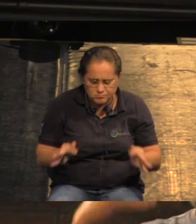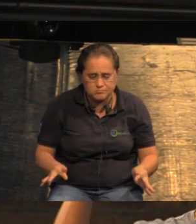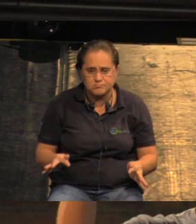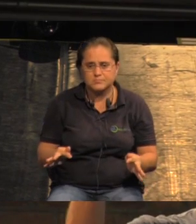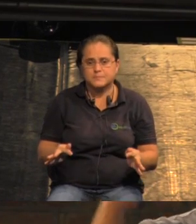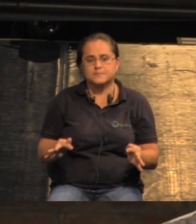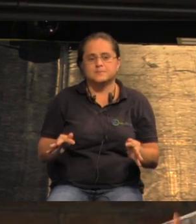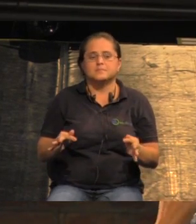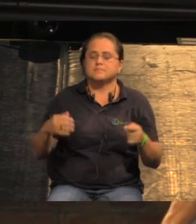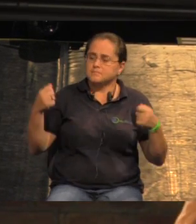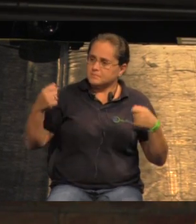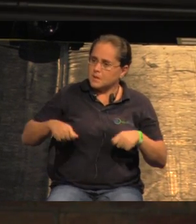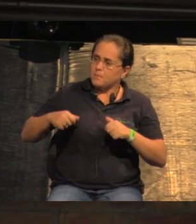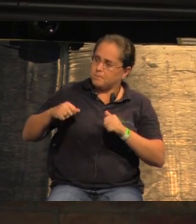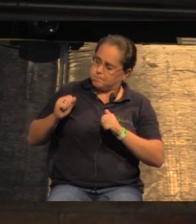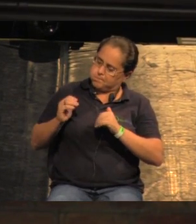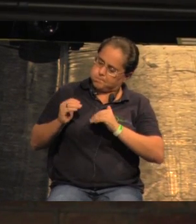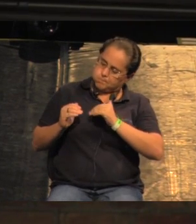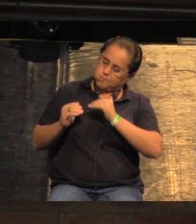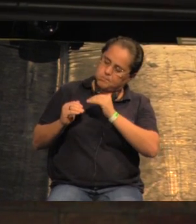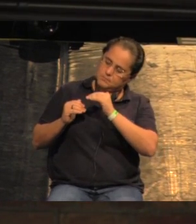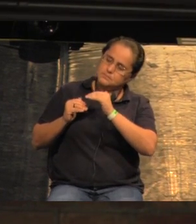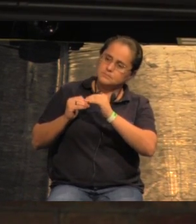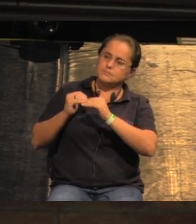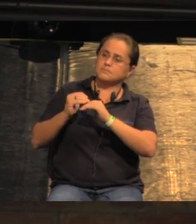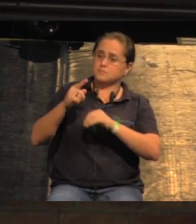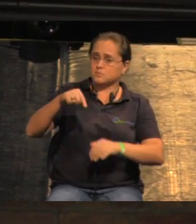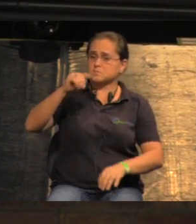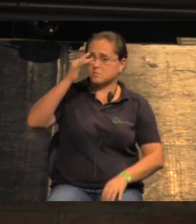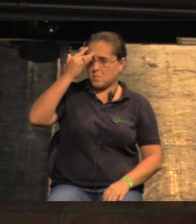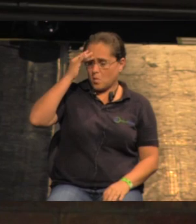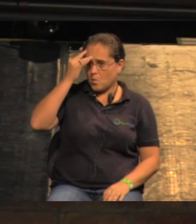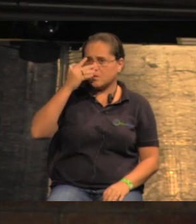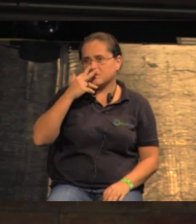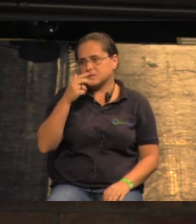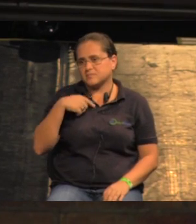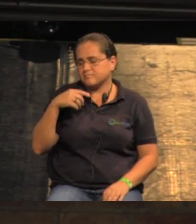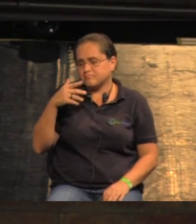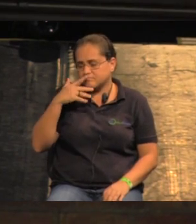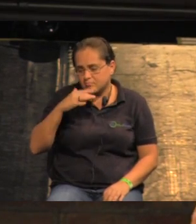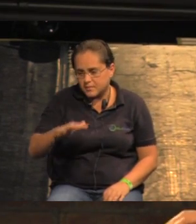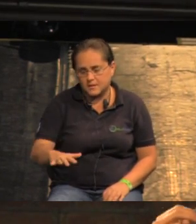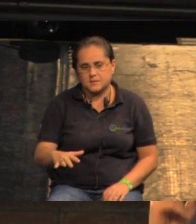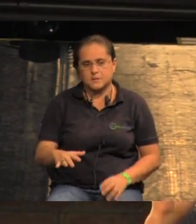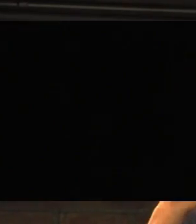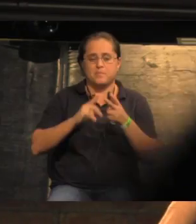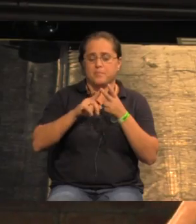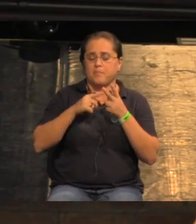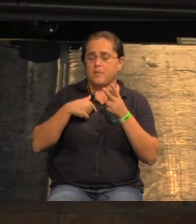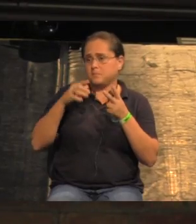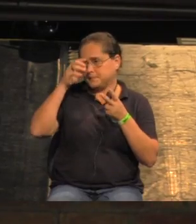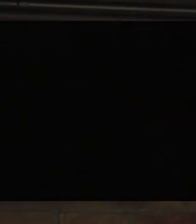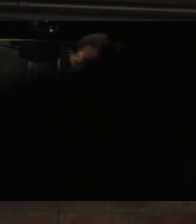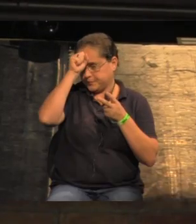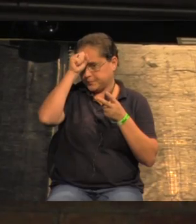e precisa avançar em coisas mais elaboradas. E eu acho que a gente engatinha nesse aprendizado. A segunda coisa que eu aprendi